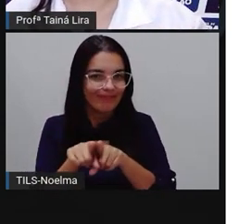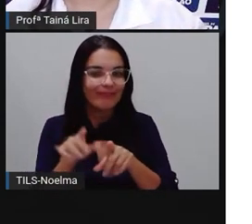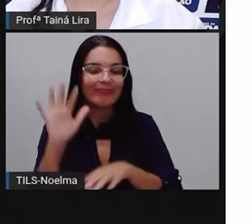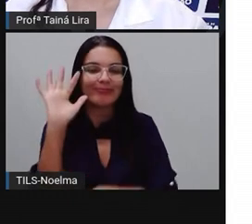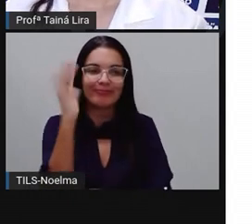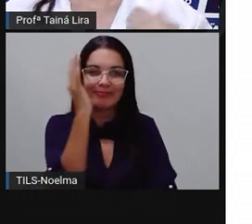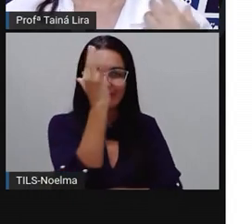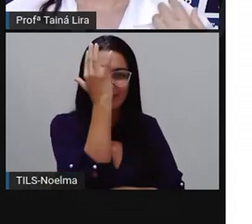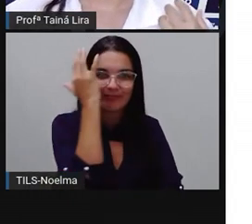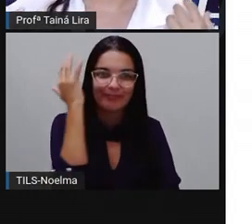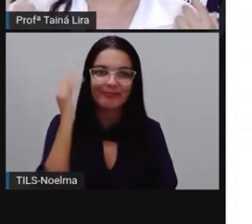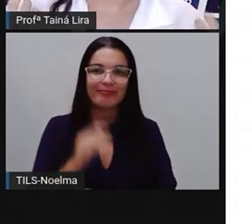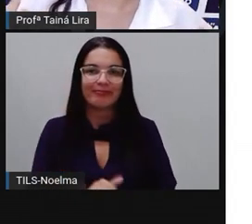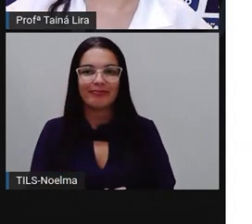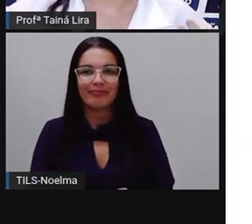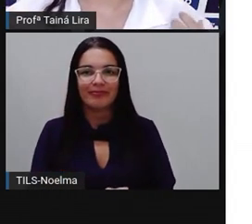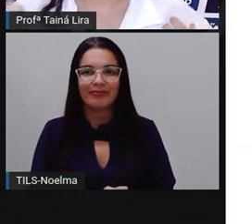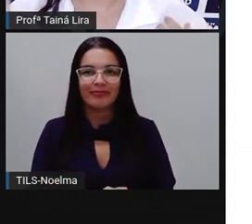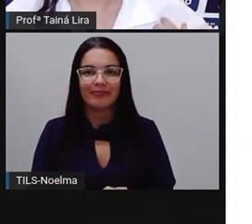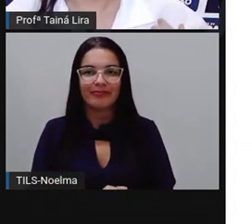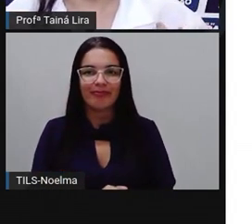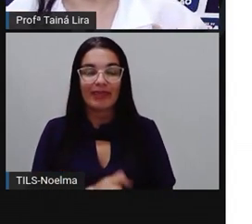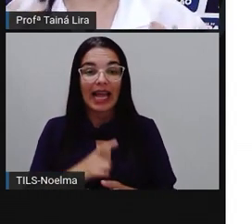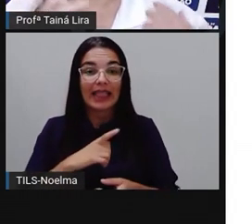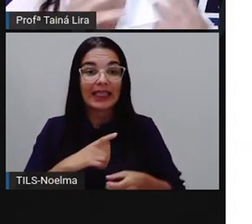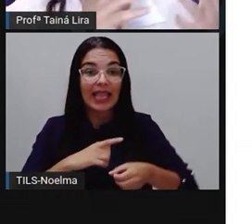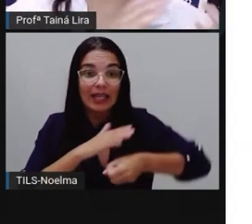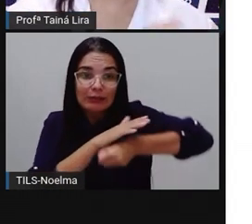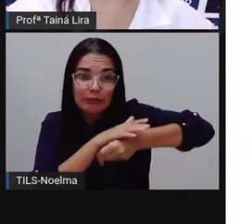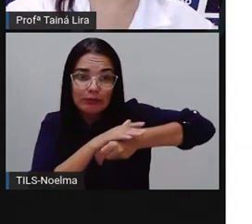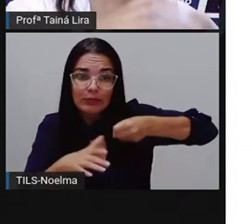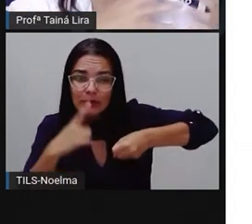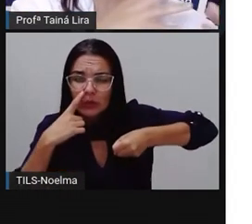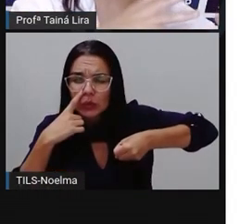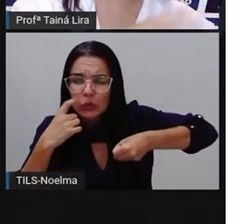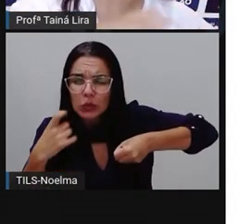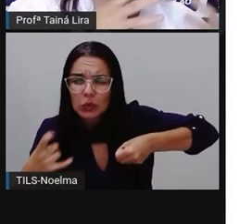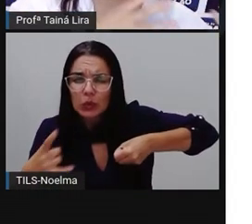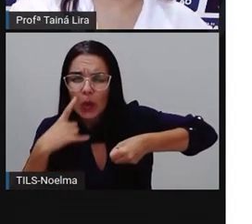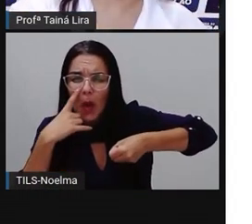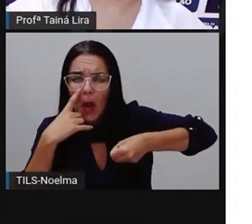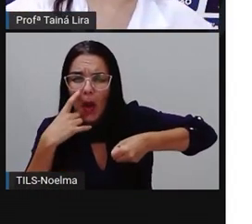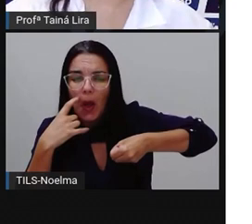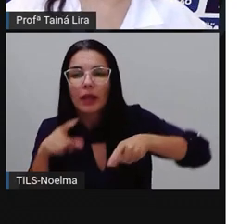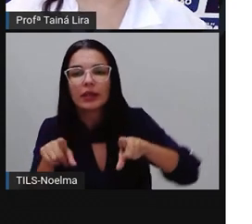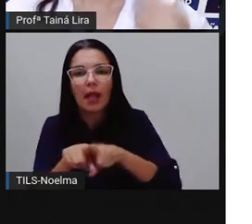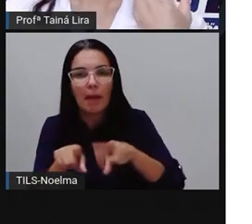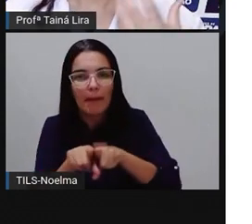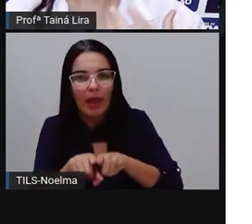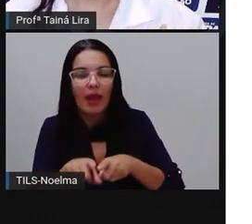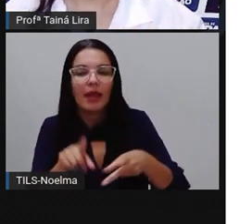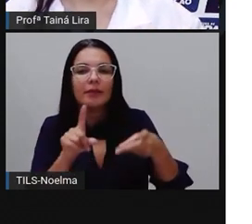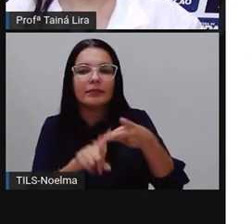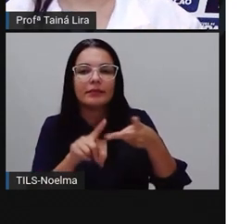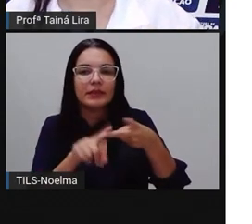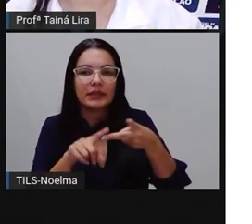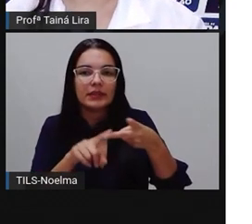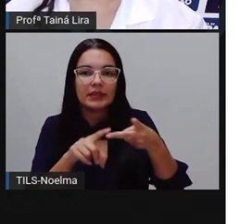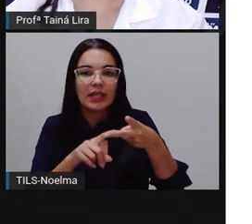planta. Nós temos ali, a cebola, que também, né, é o fruto de uma planta. A